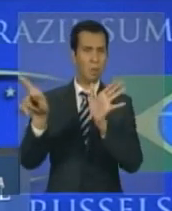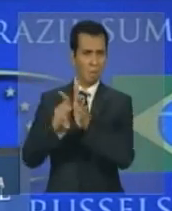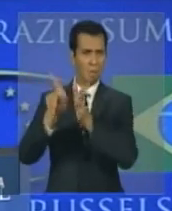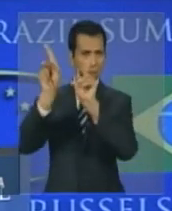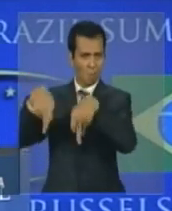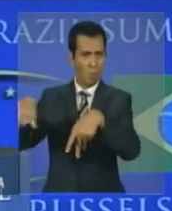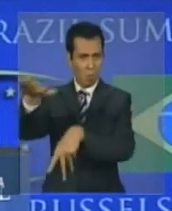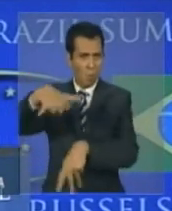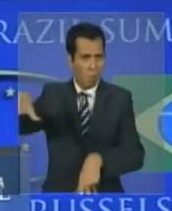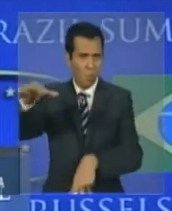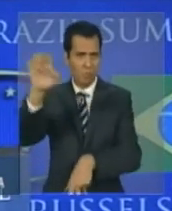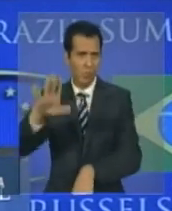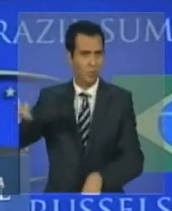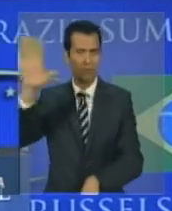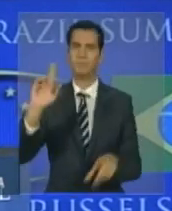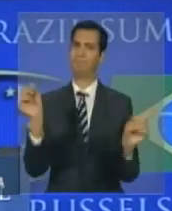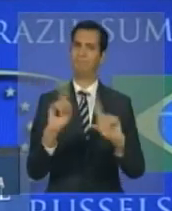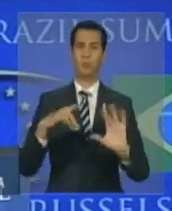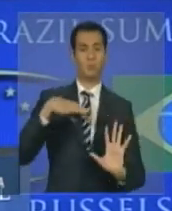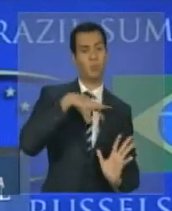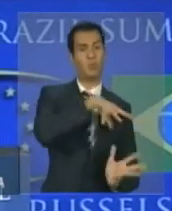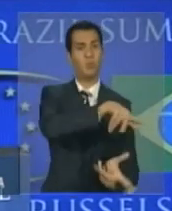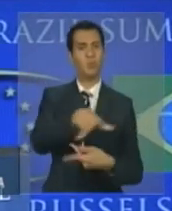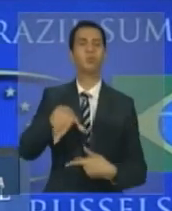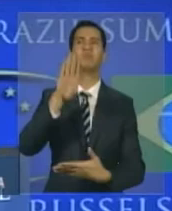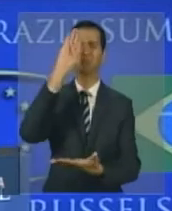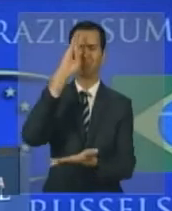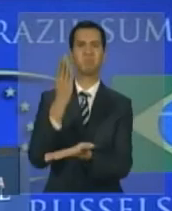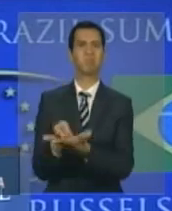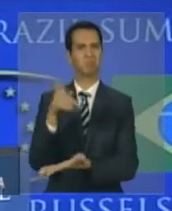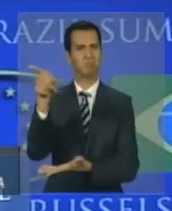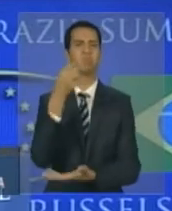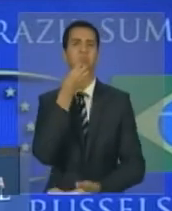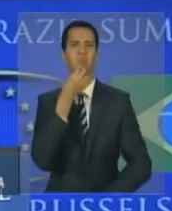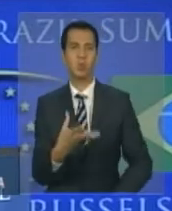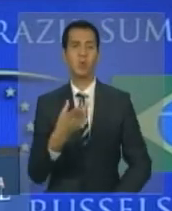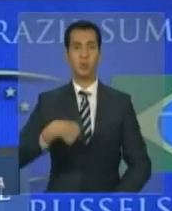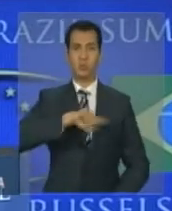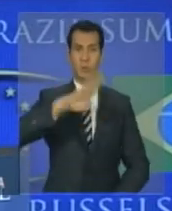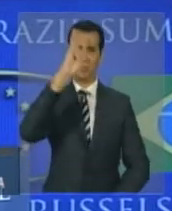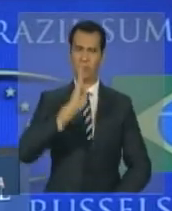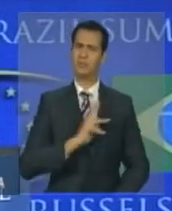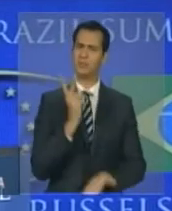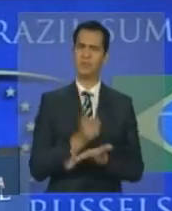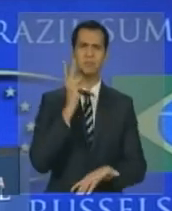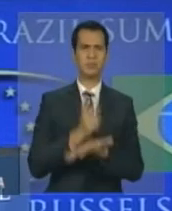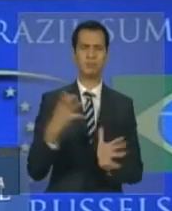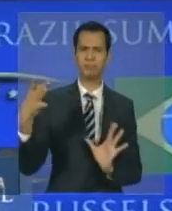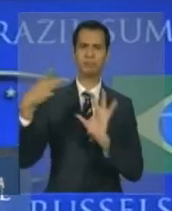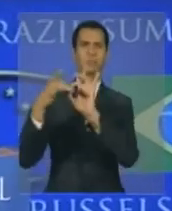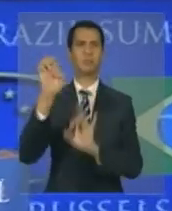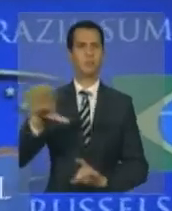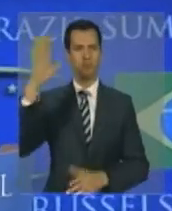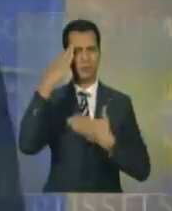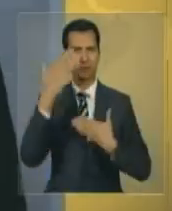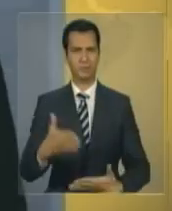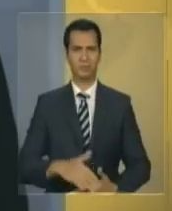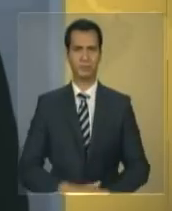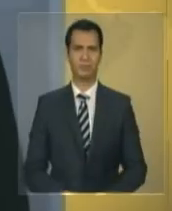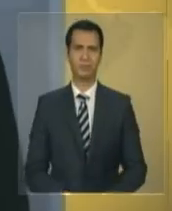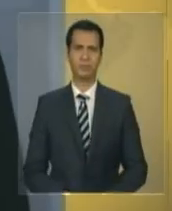para toda a humanidade. E que o Brasil será sempre uma voz solidária com União Europeia. Muito obrigada.